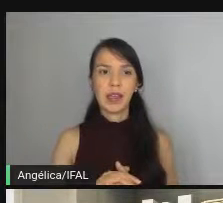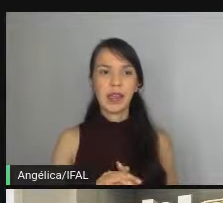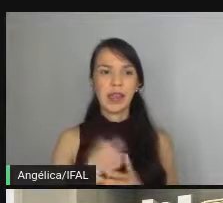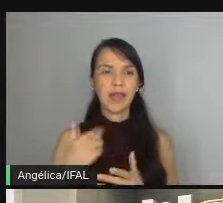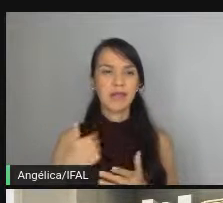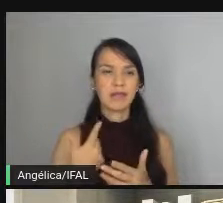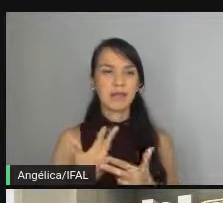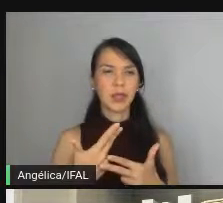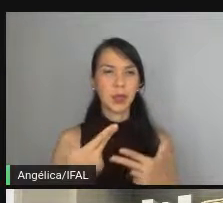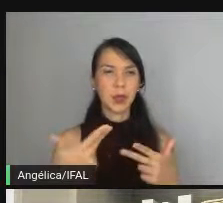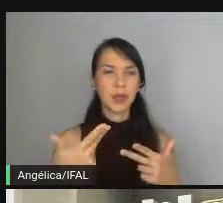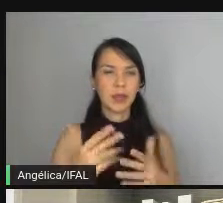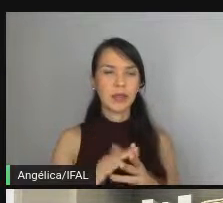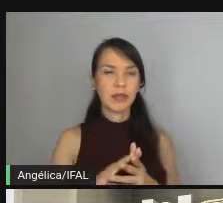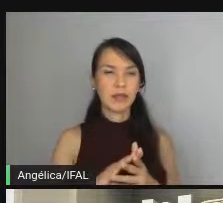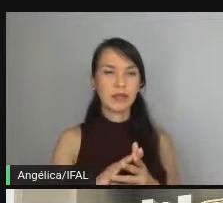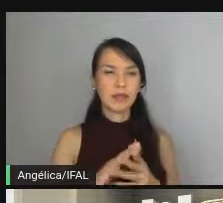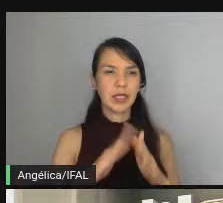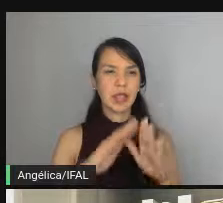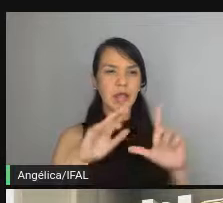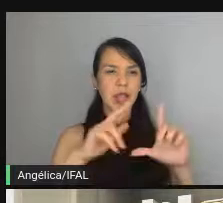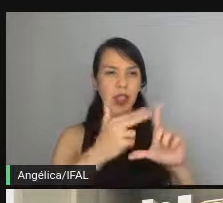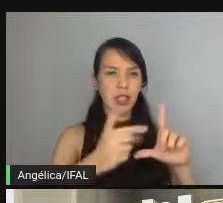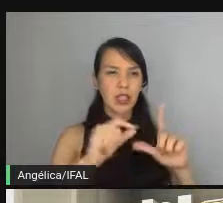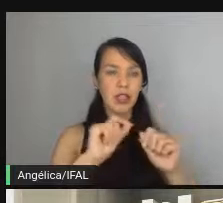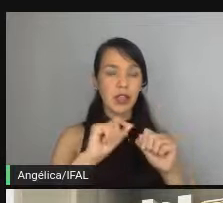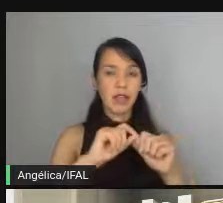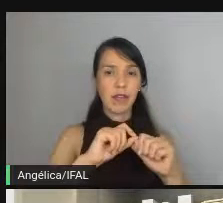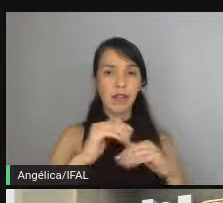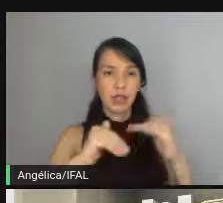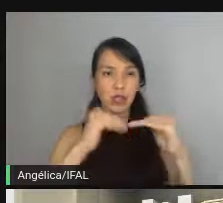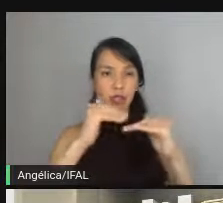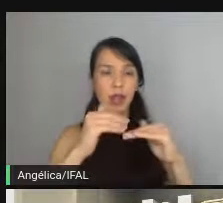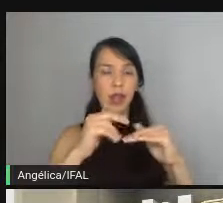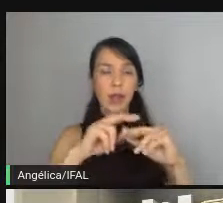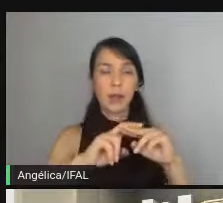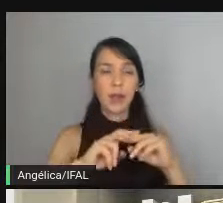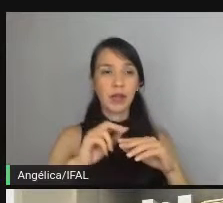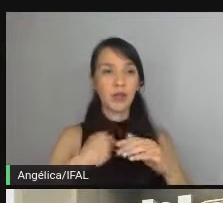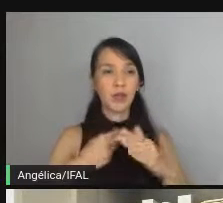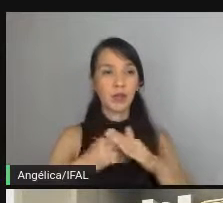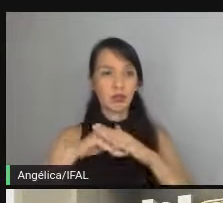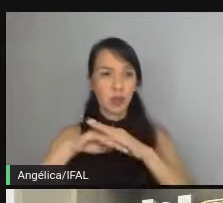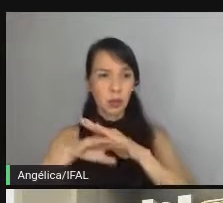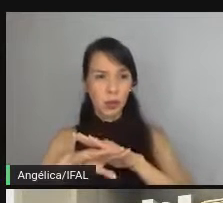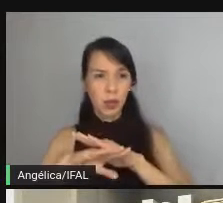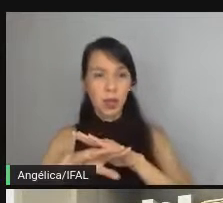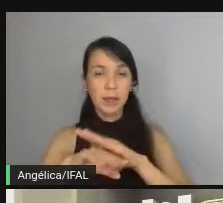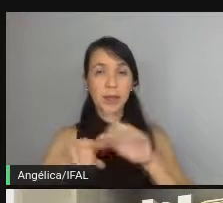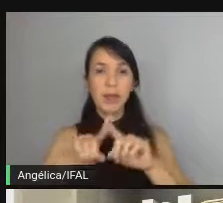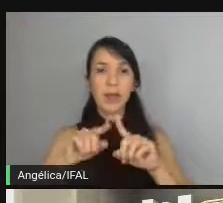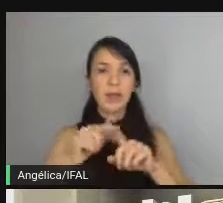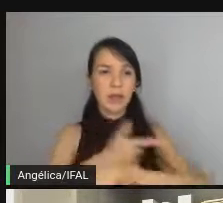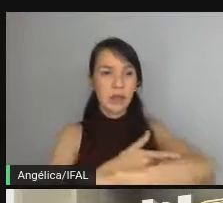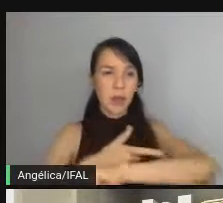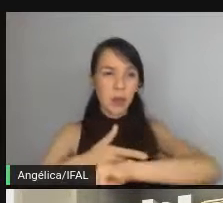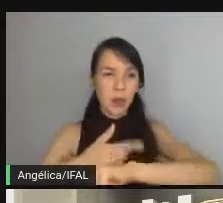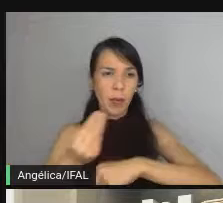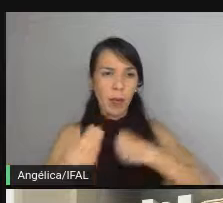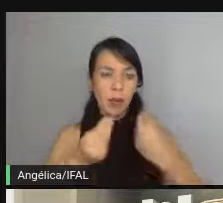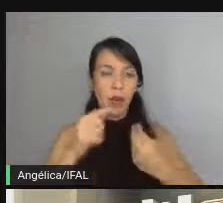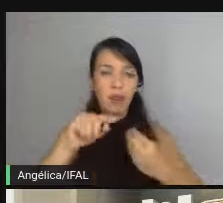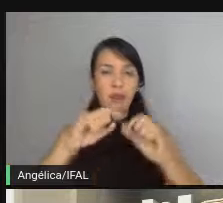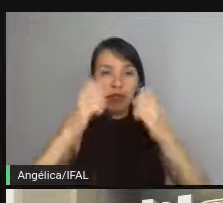Behavior Driven Design você vai desenvolver baseado nos comportamentos e os comportamentos dessa funcionalidade